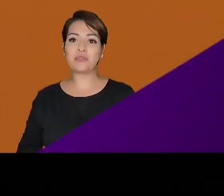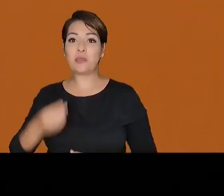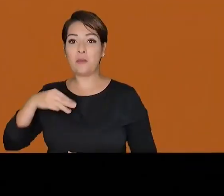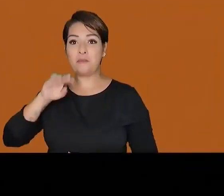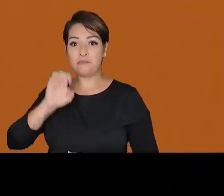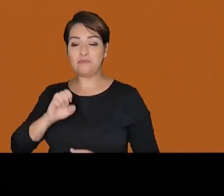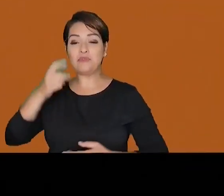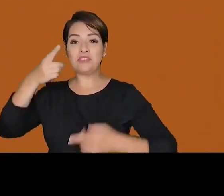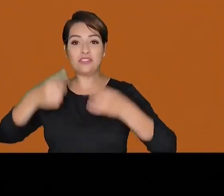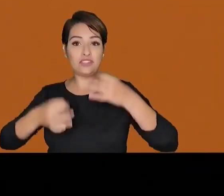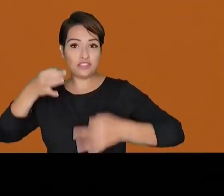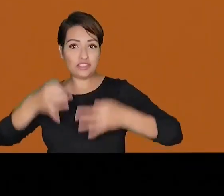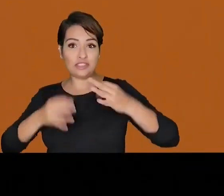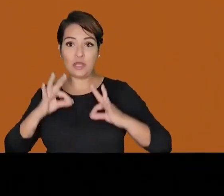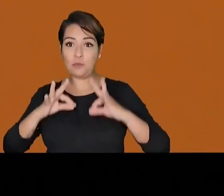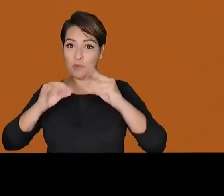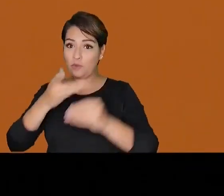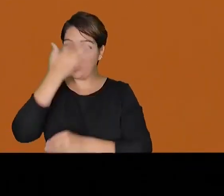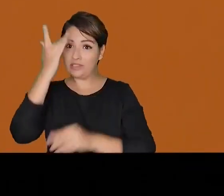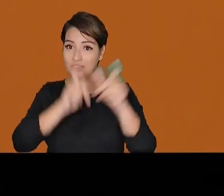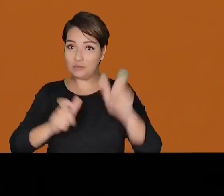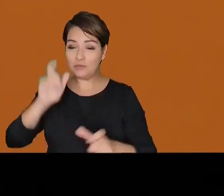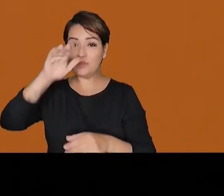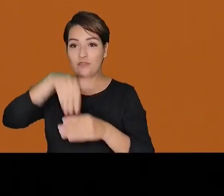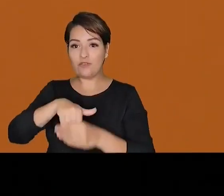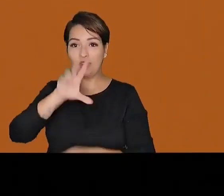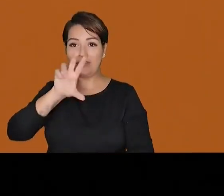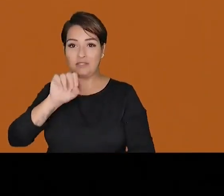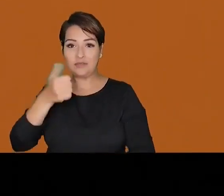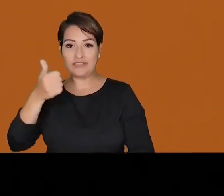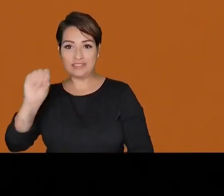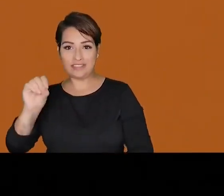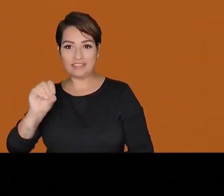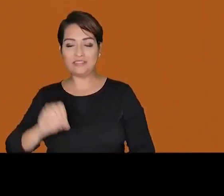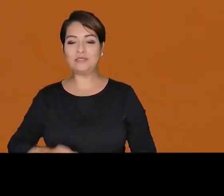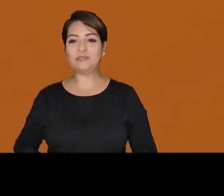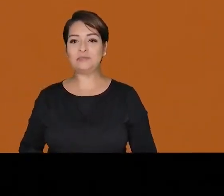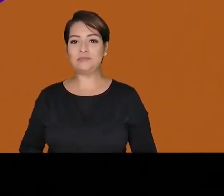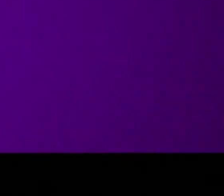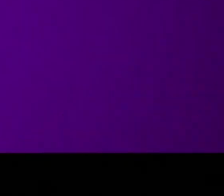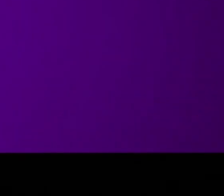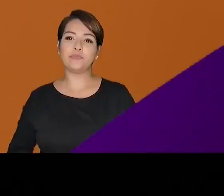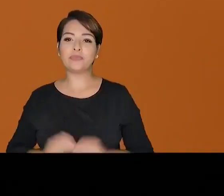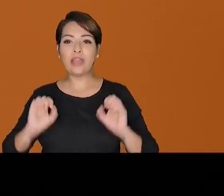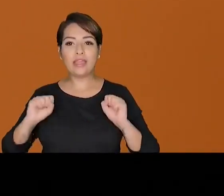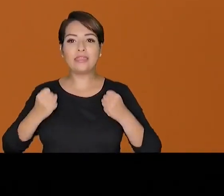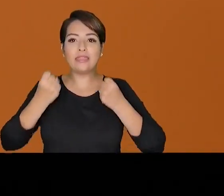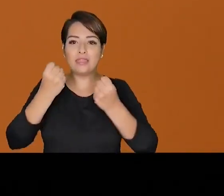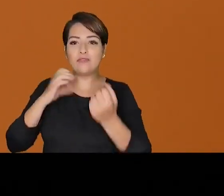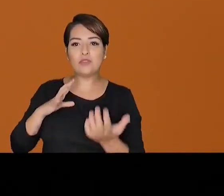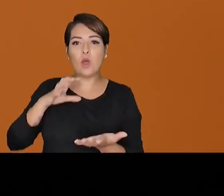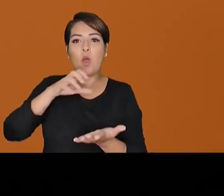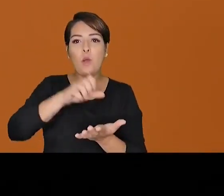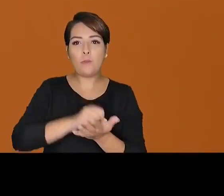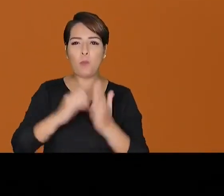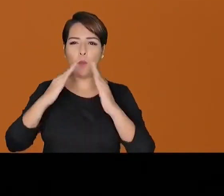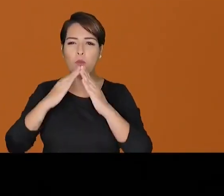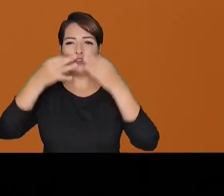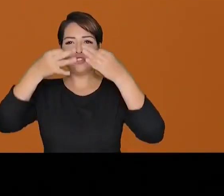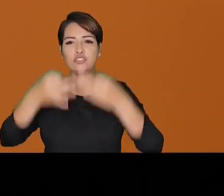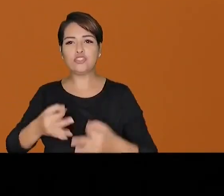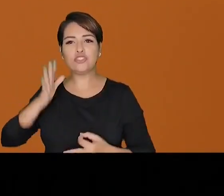Mãe data, Thaís Ferreira. Por dignidade para geral, vote 50, 10. Em defesa das ocupações,